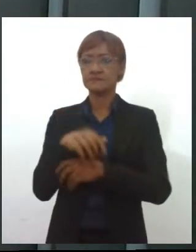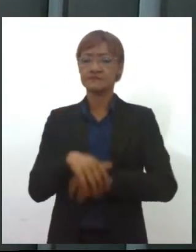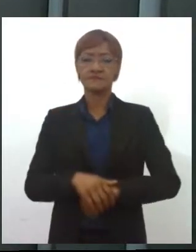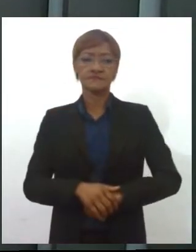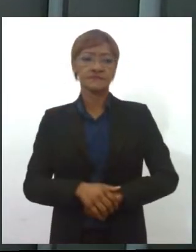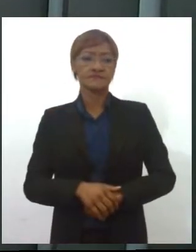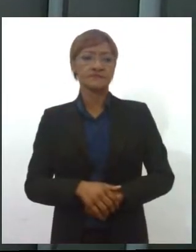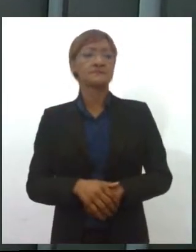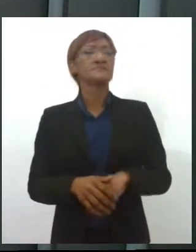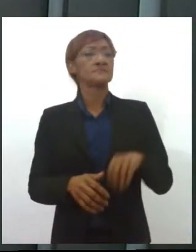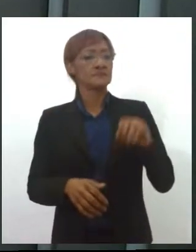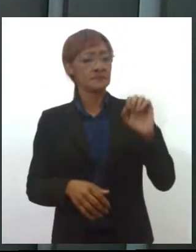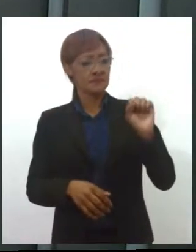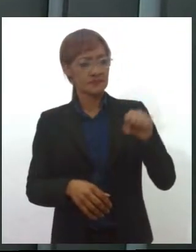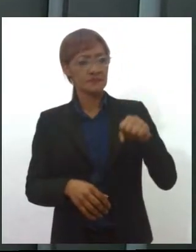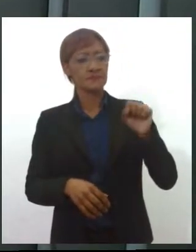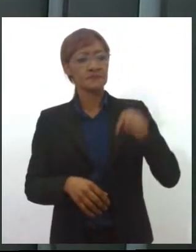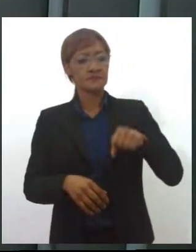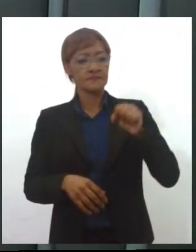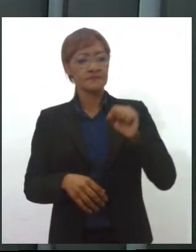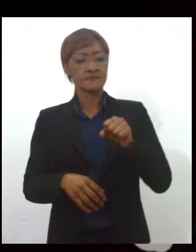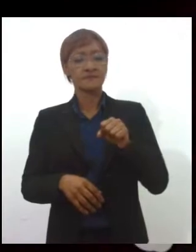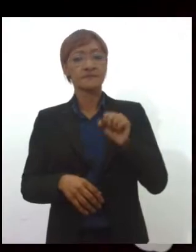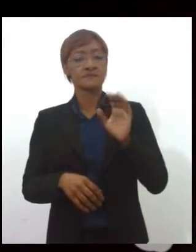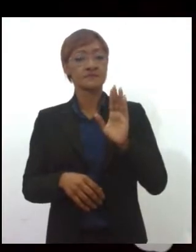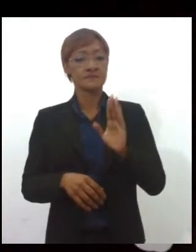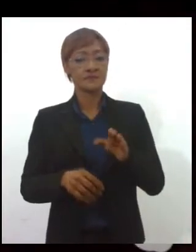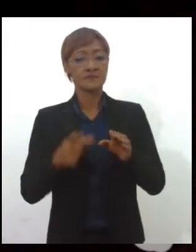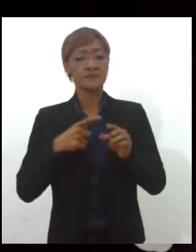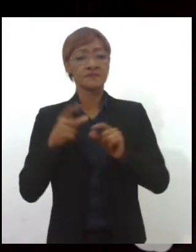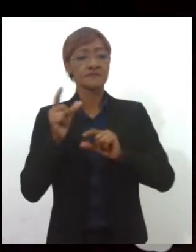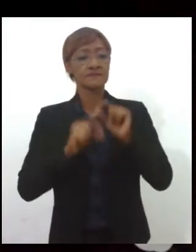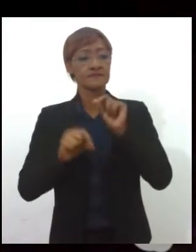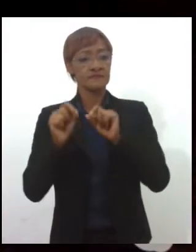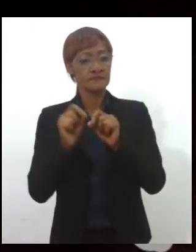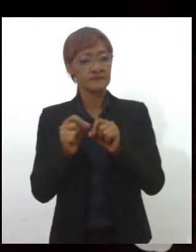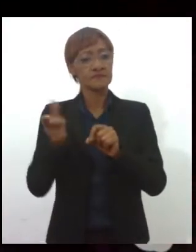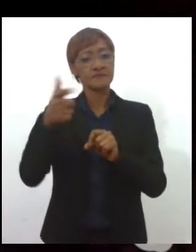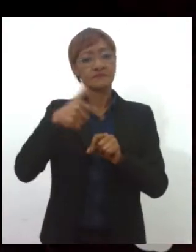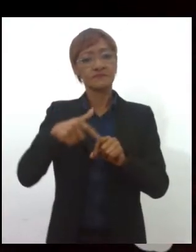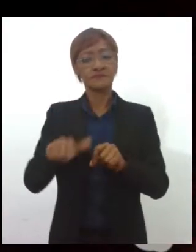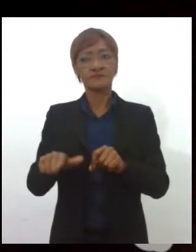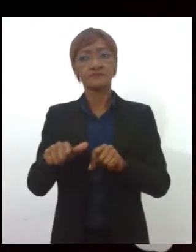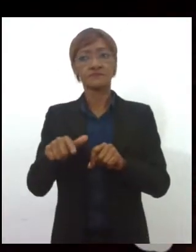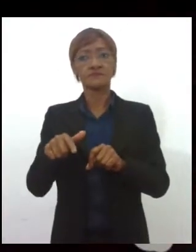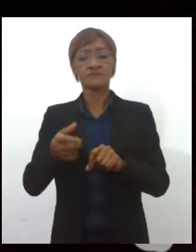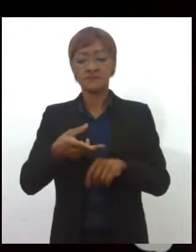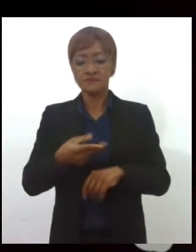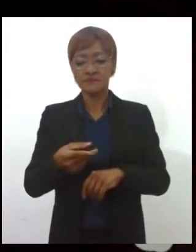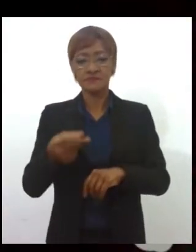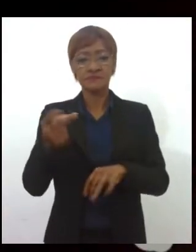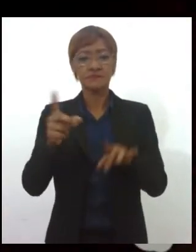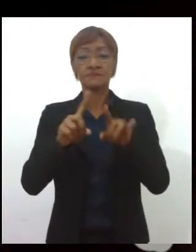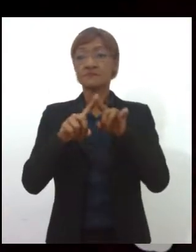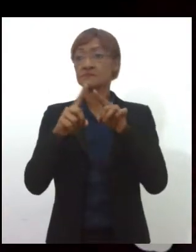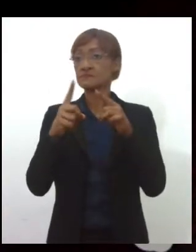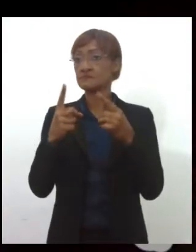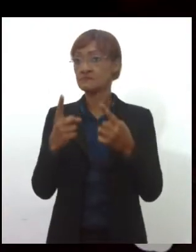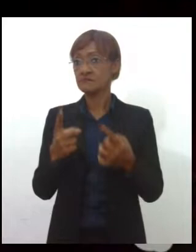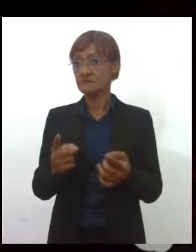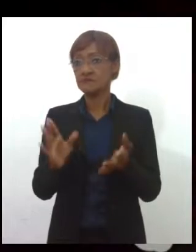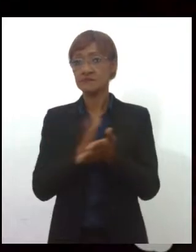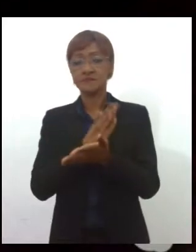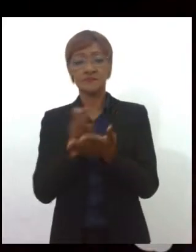Sim, com certeza. O tratamento da fibromialgia, e repito, uma doença altamente prevalente, mas ainda muito negligenciada